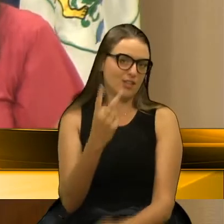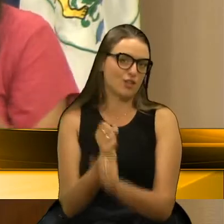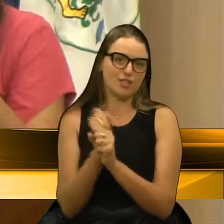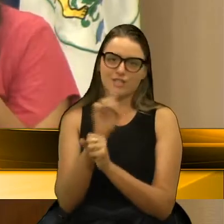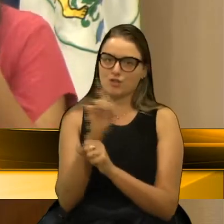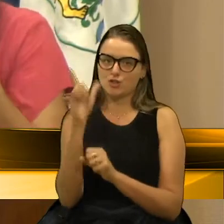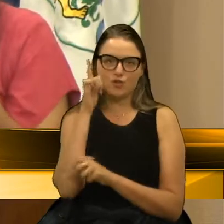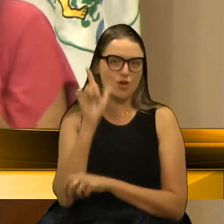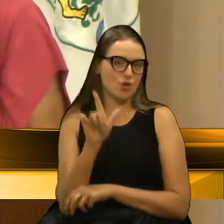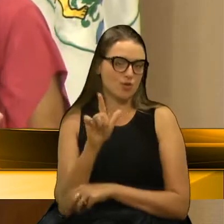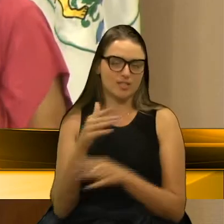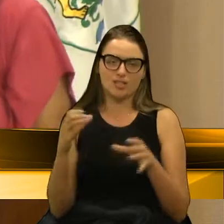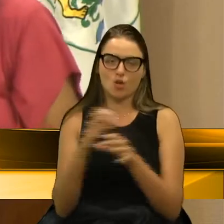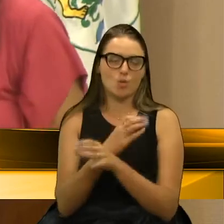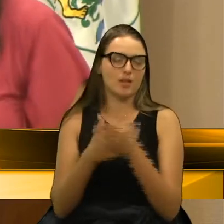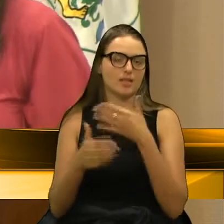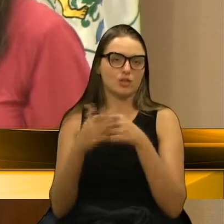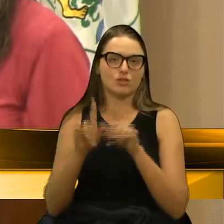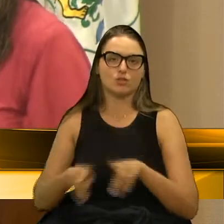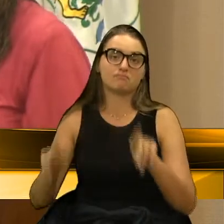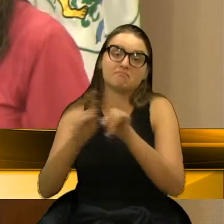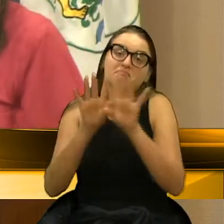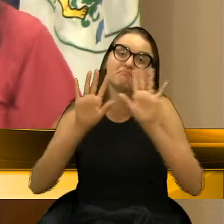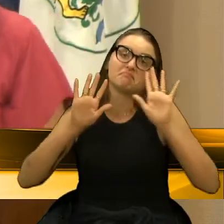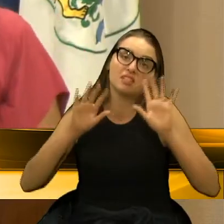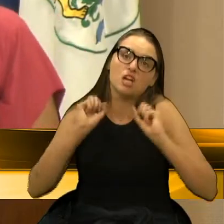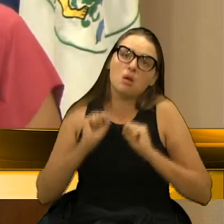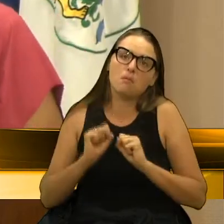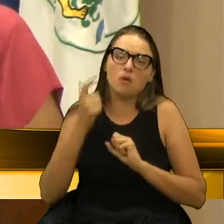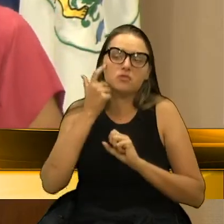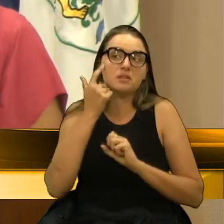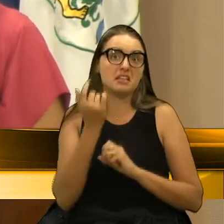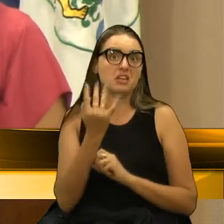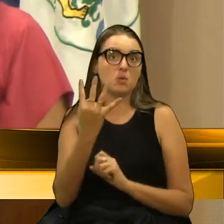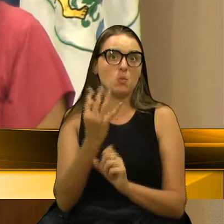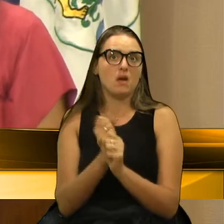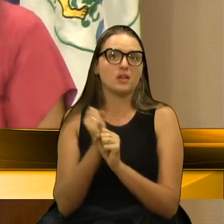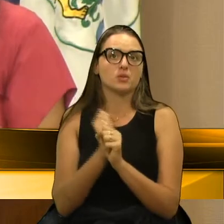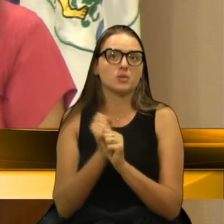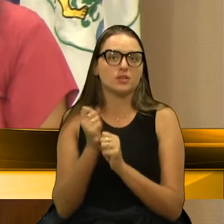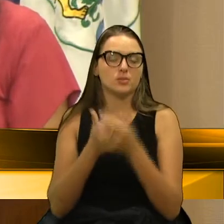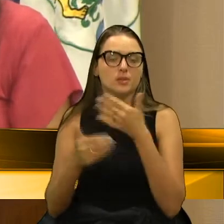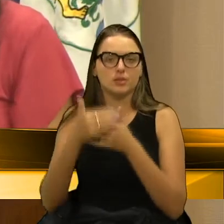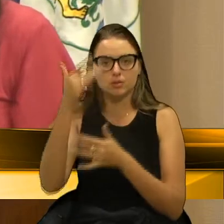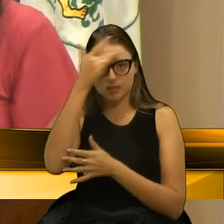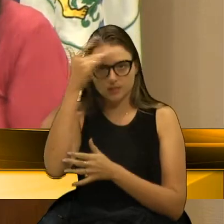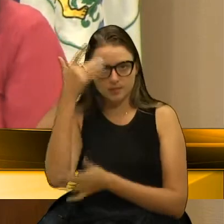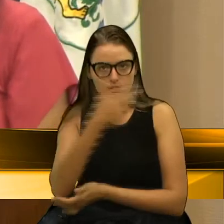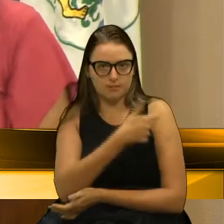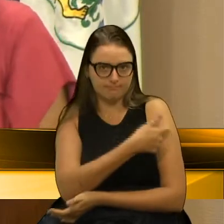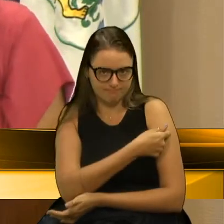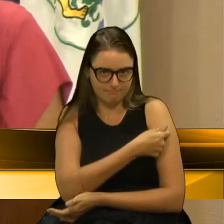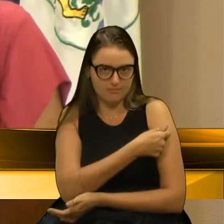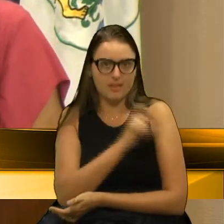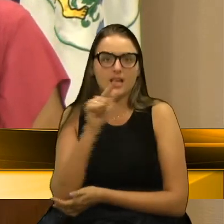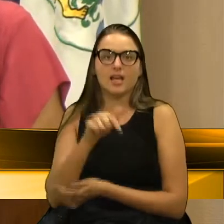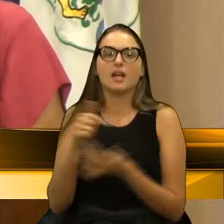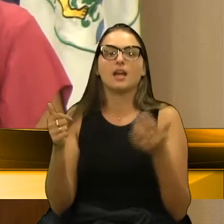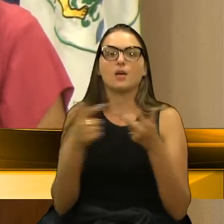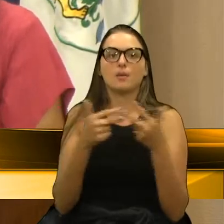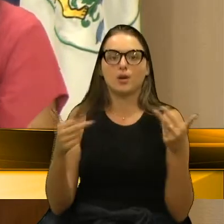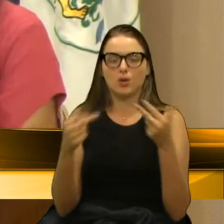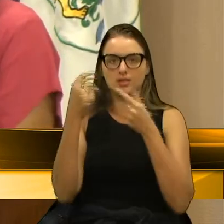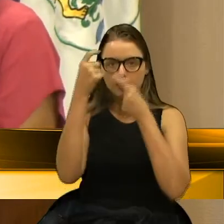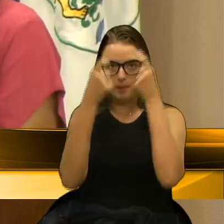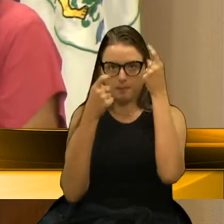Vai ser muito mais, talvez quatro, se a gente pensar as duas doses. Então, é algo ainda muito preocupante. A